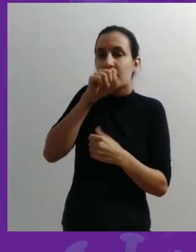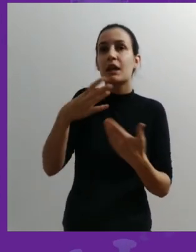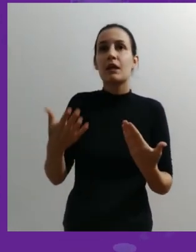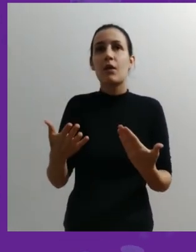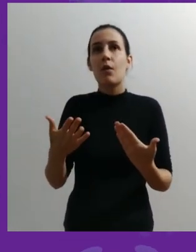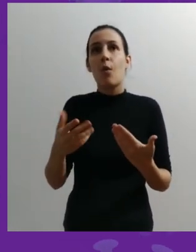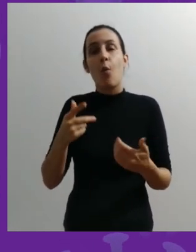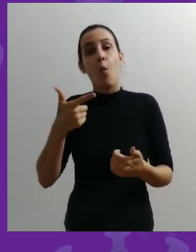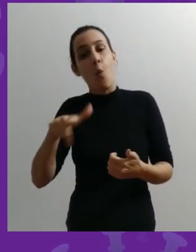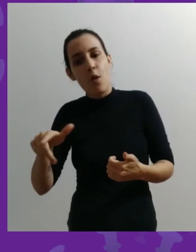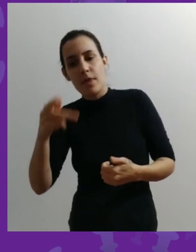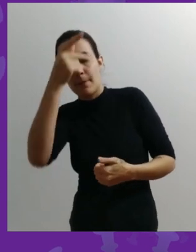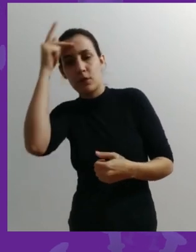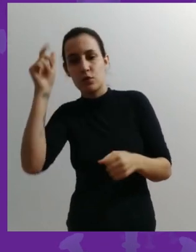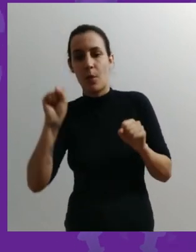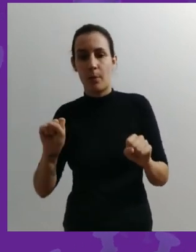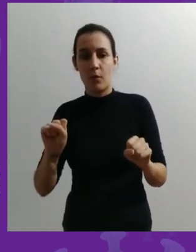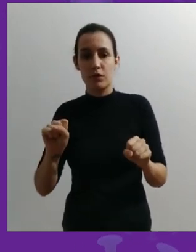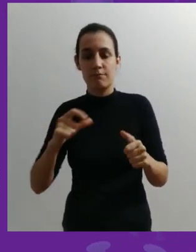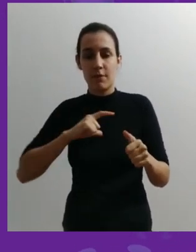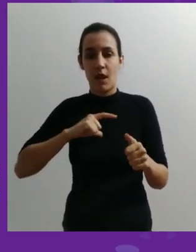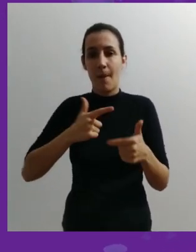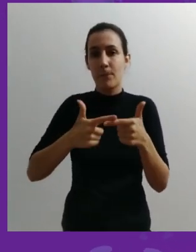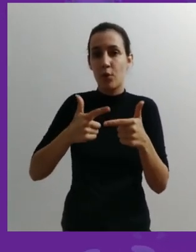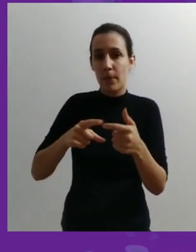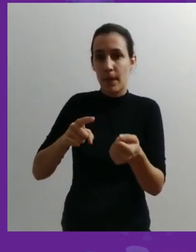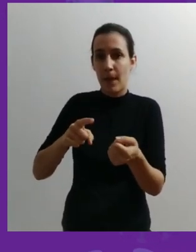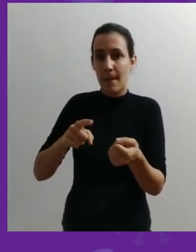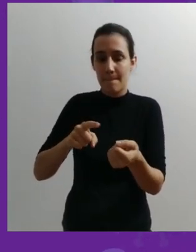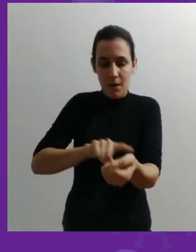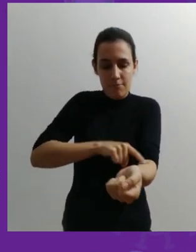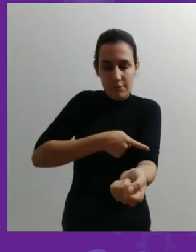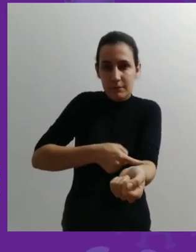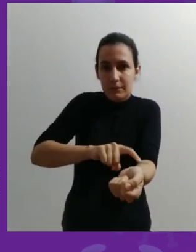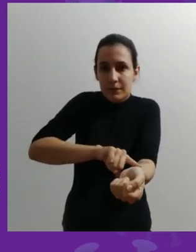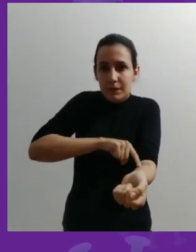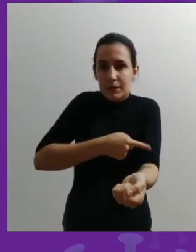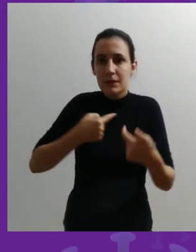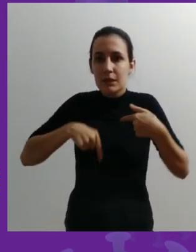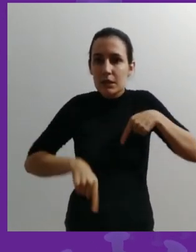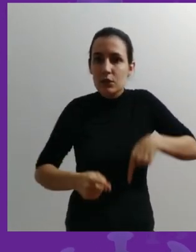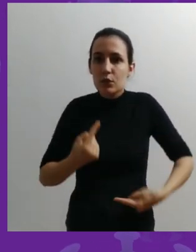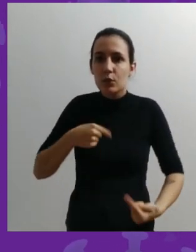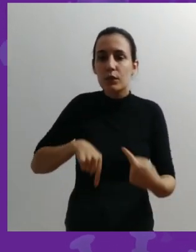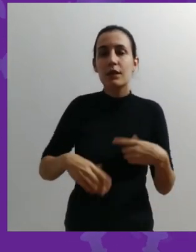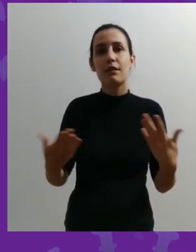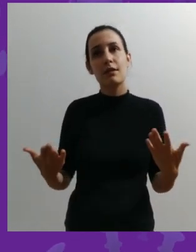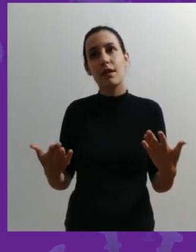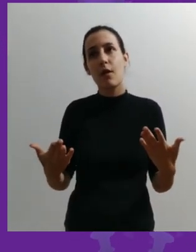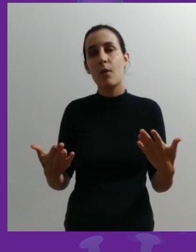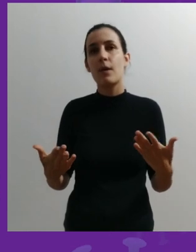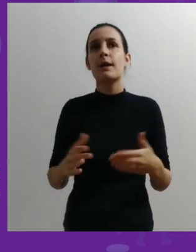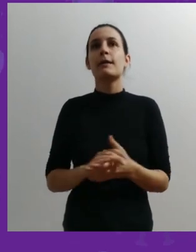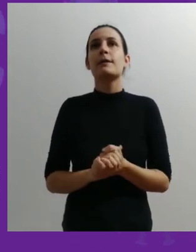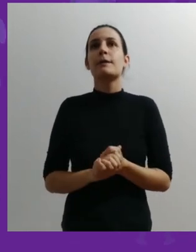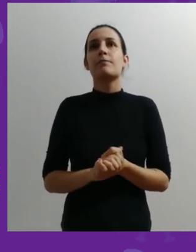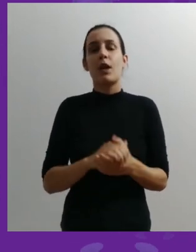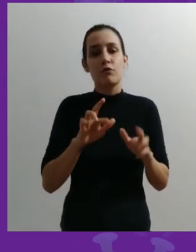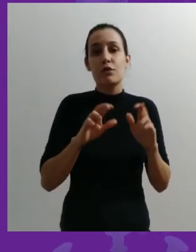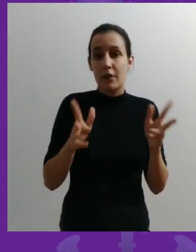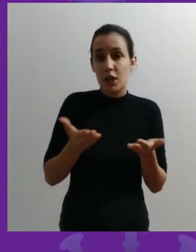algum distúrbio circulatório e aí eu tenho que tratar esse distúrbio circulatório. E assim por diante.